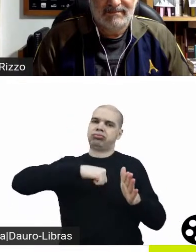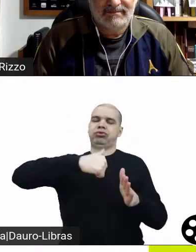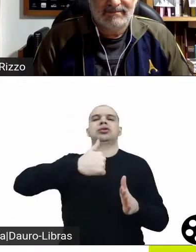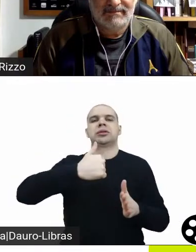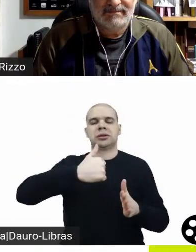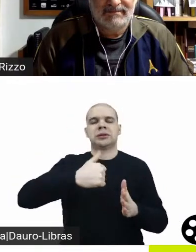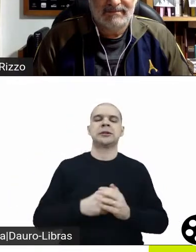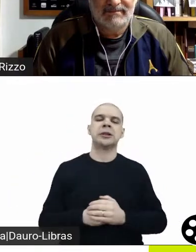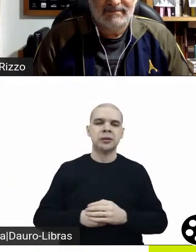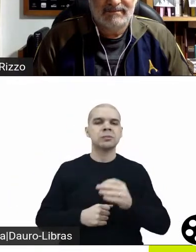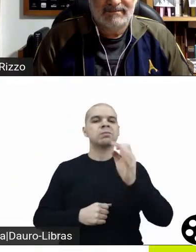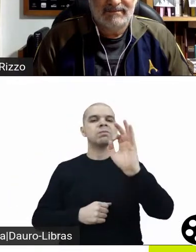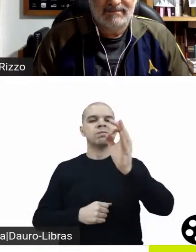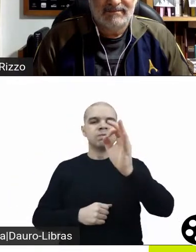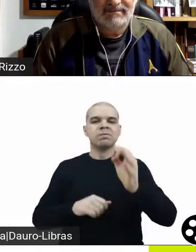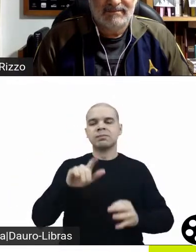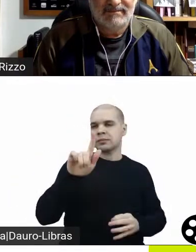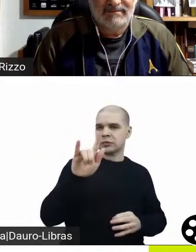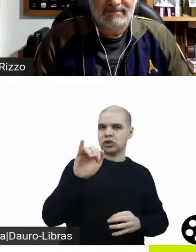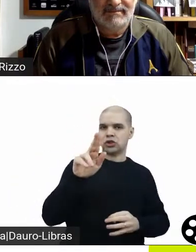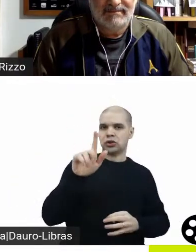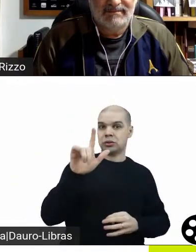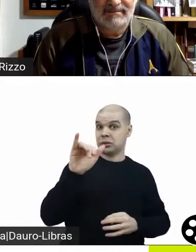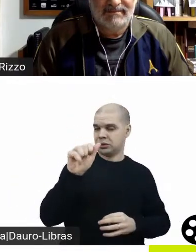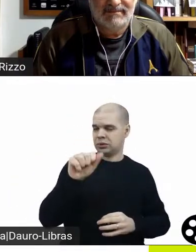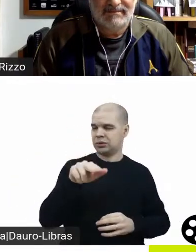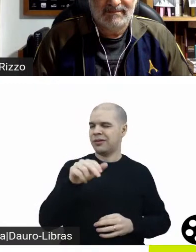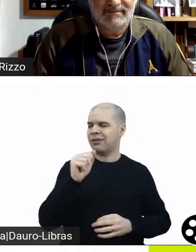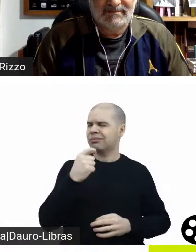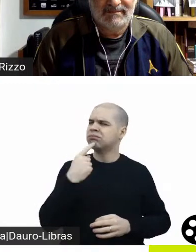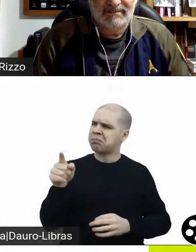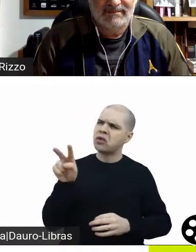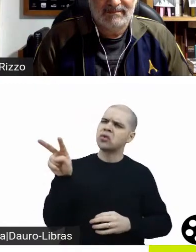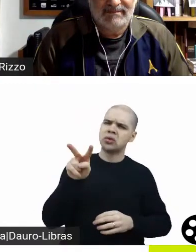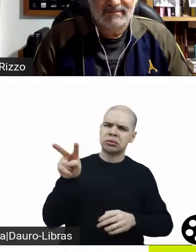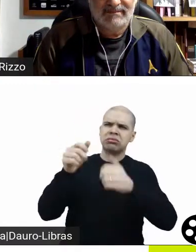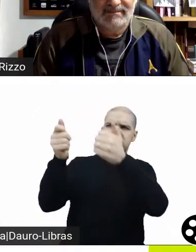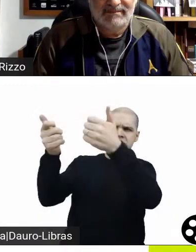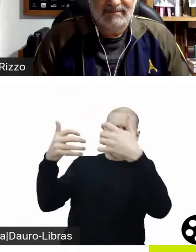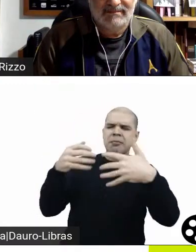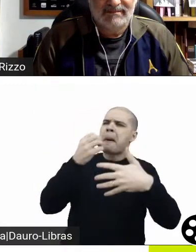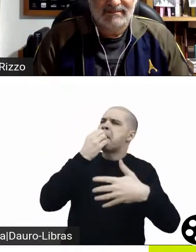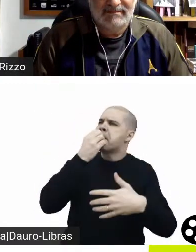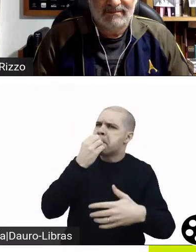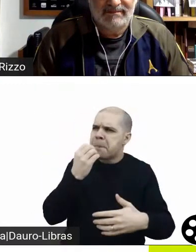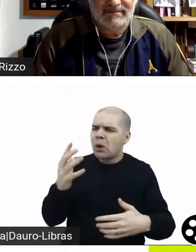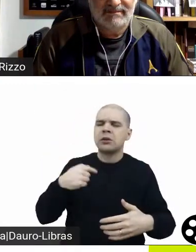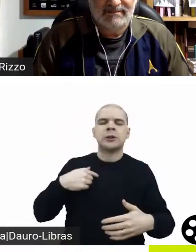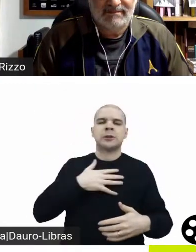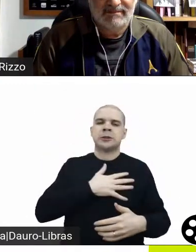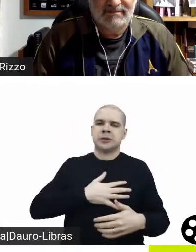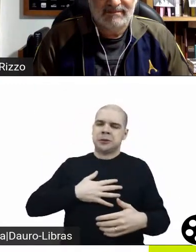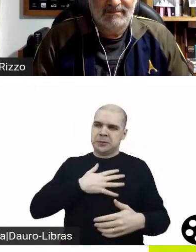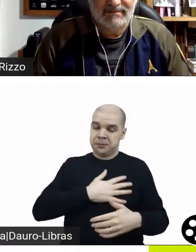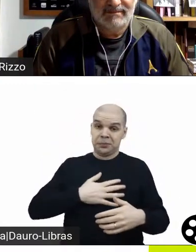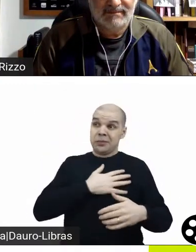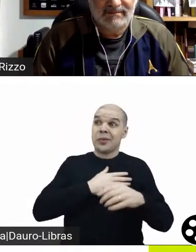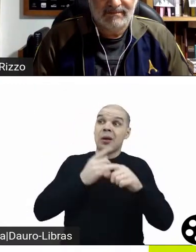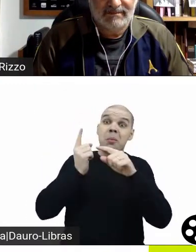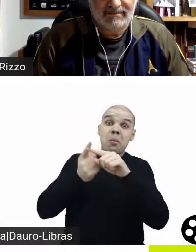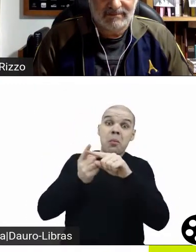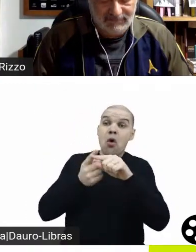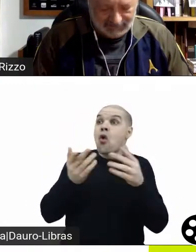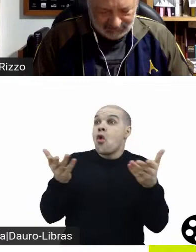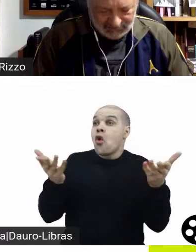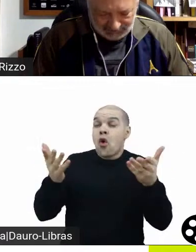que é bom a gente começar essa conversa também de análise desse filme nesse sentido. Muito a gente fala sobre saúde mental, principalmente hoje em dia,